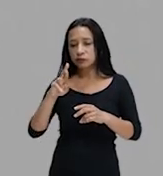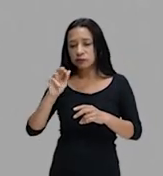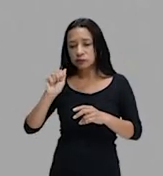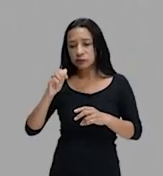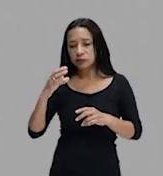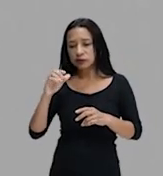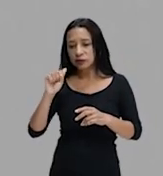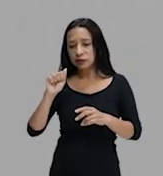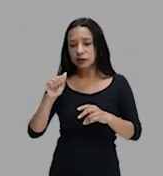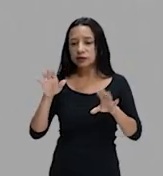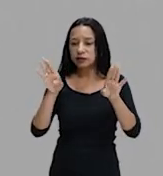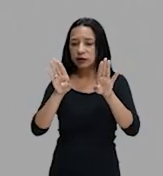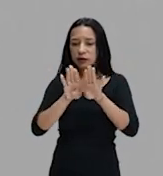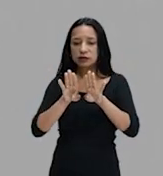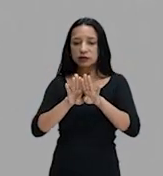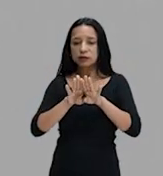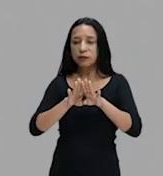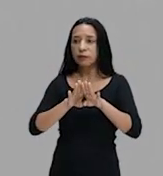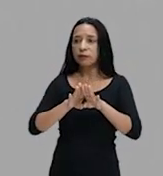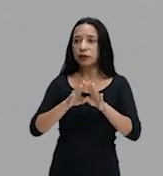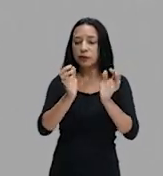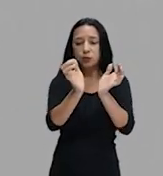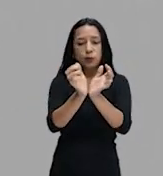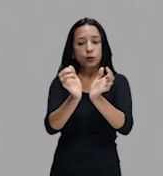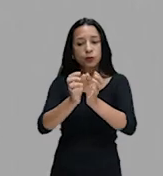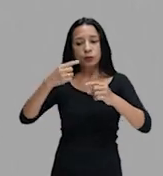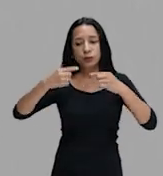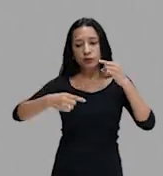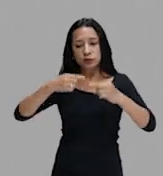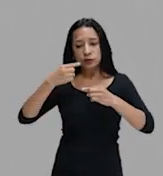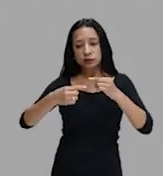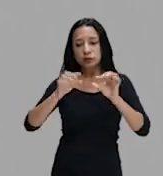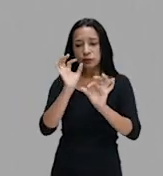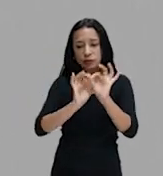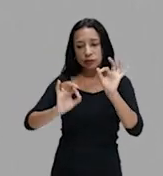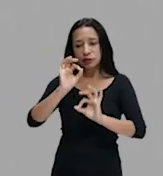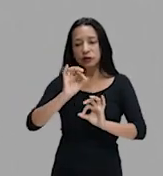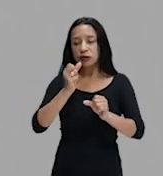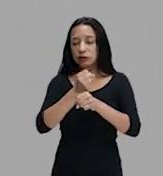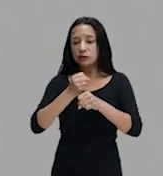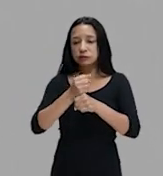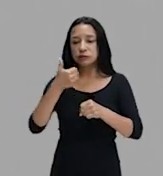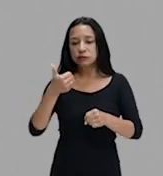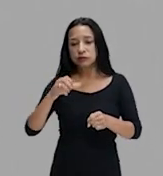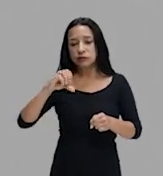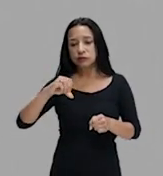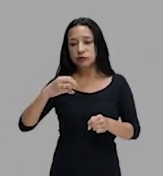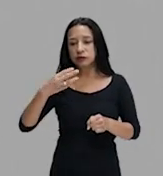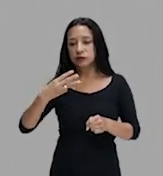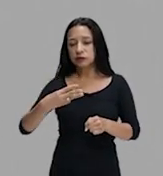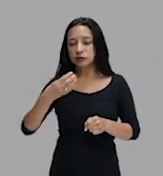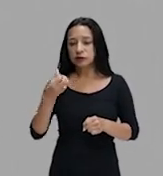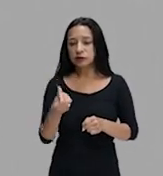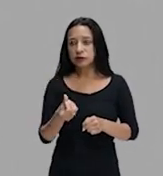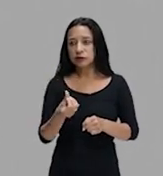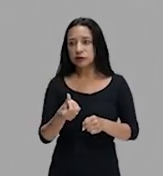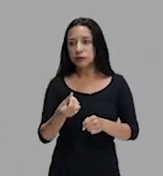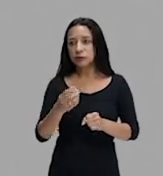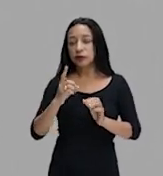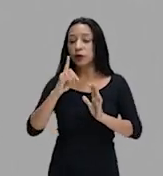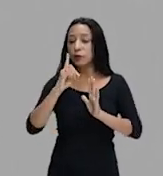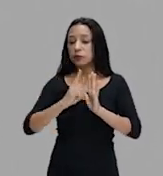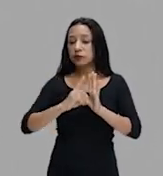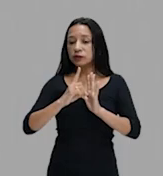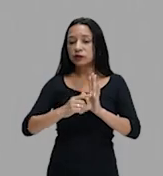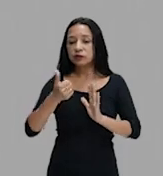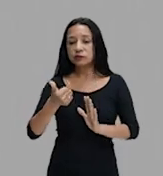Que, basicamente, esse partido foi formado ali em 1936. Na década de 1950, a história do